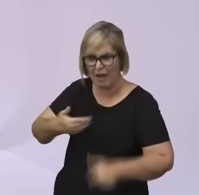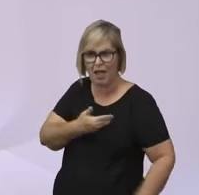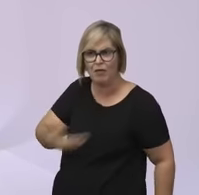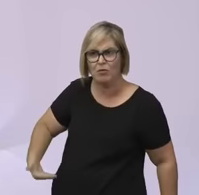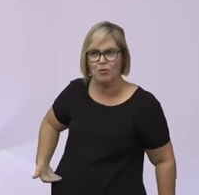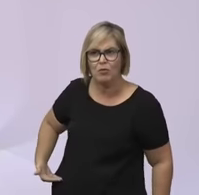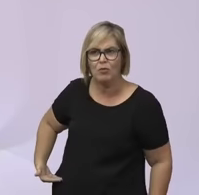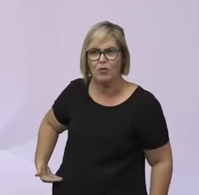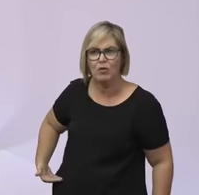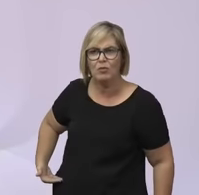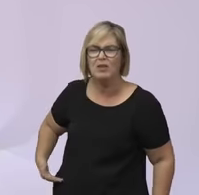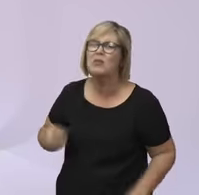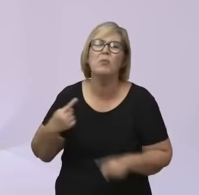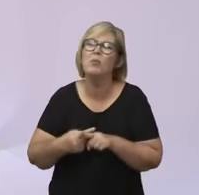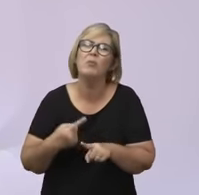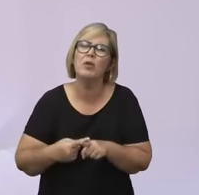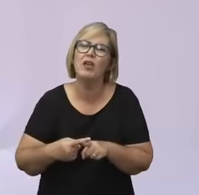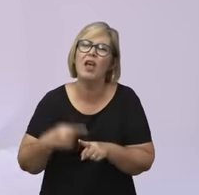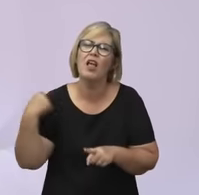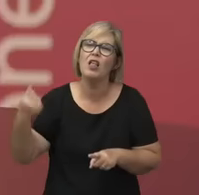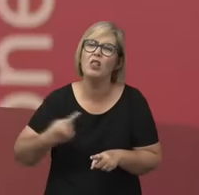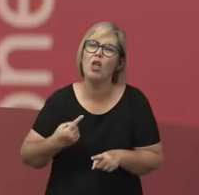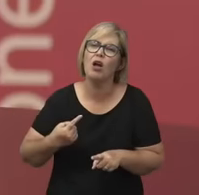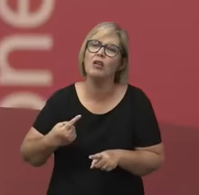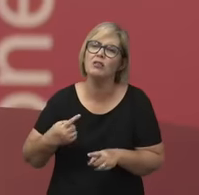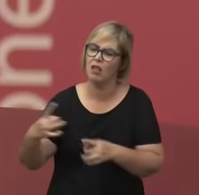públicos? Porque não temos ciência.